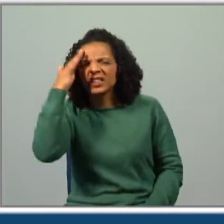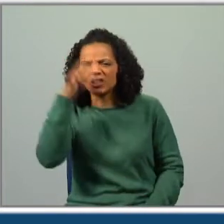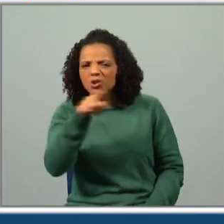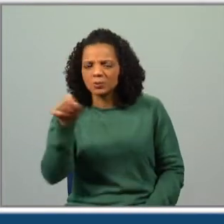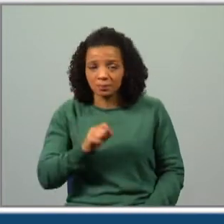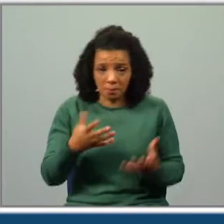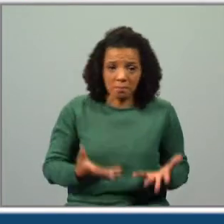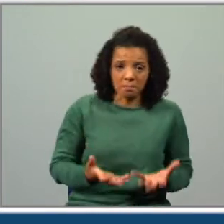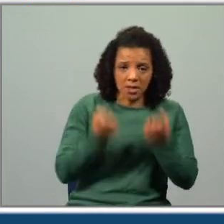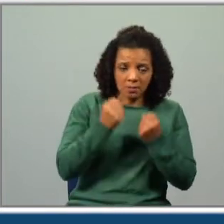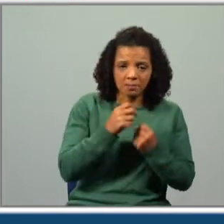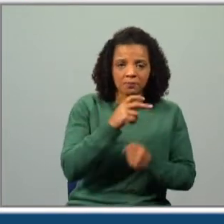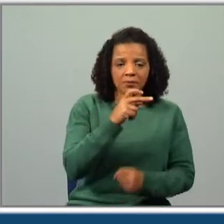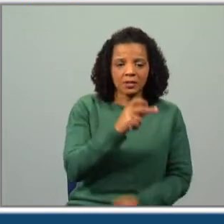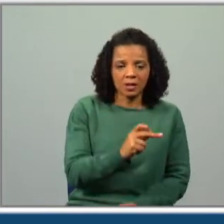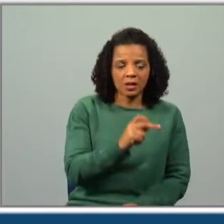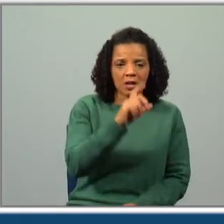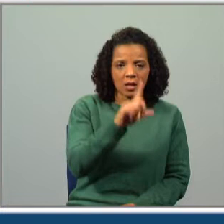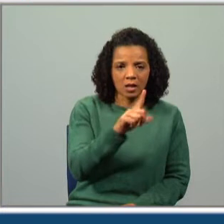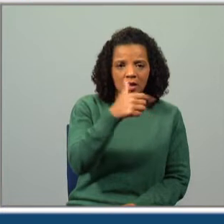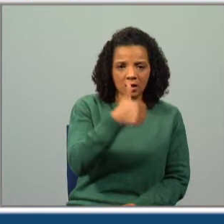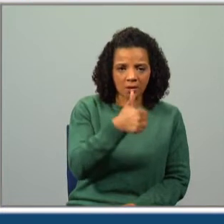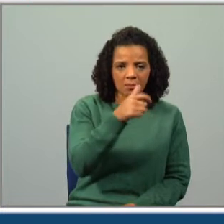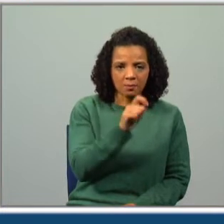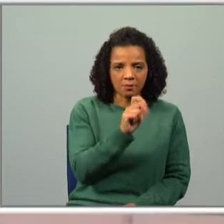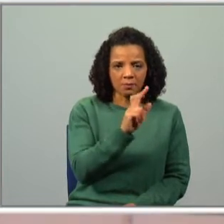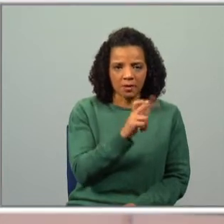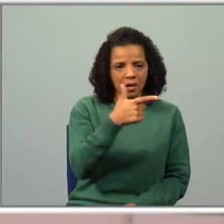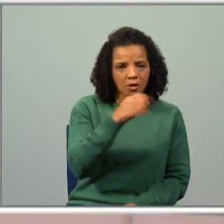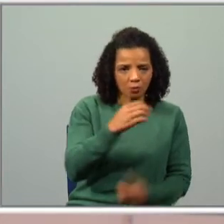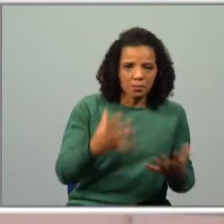Acham que o desejo do Alberto se concretizou?